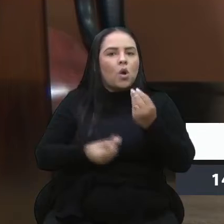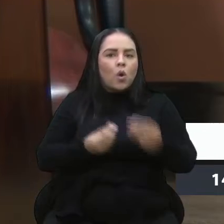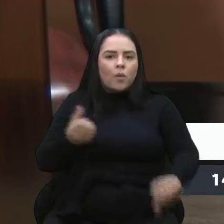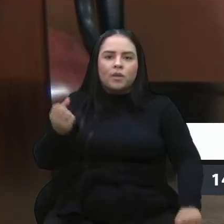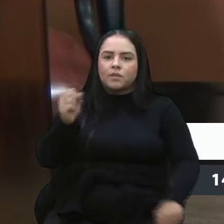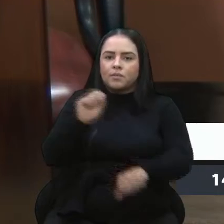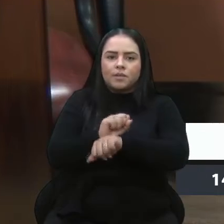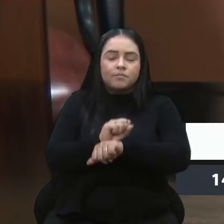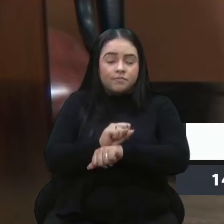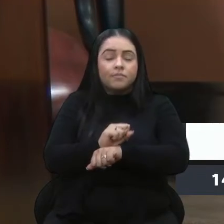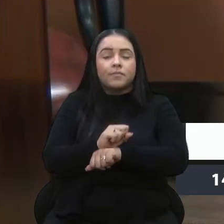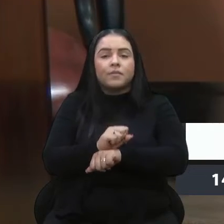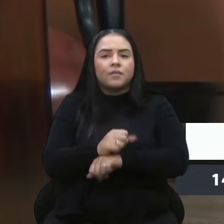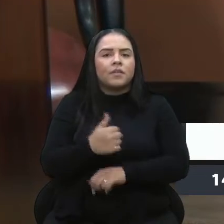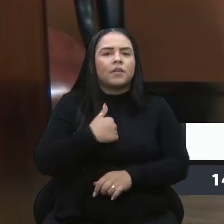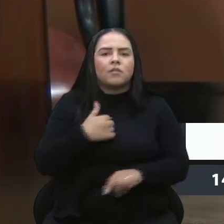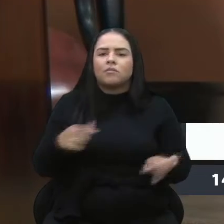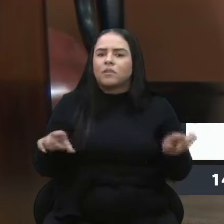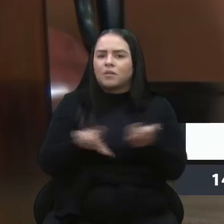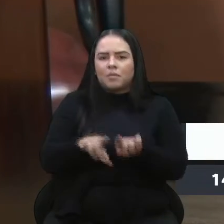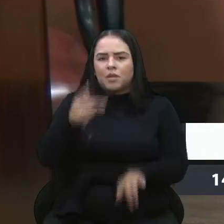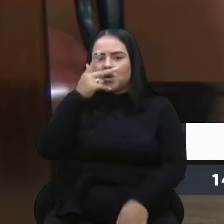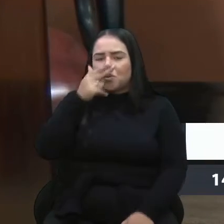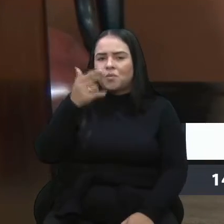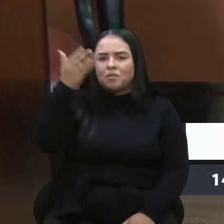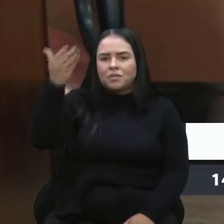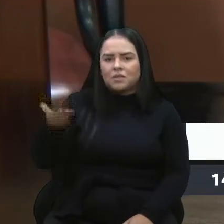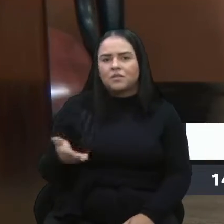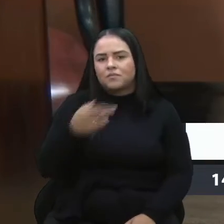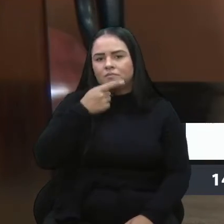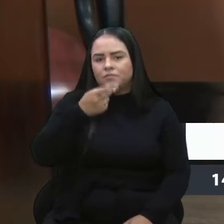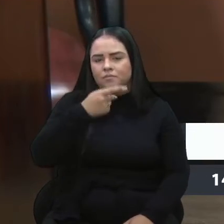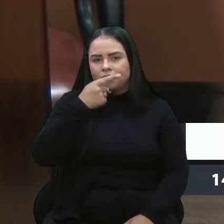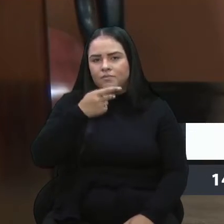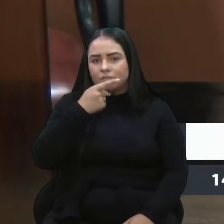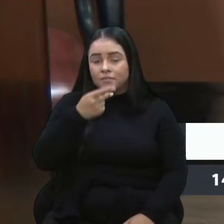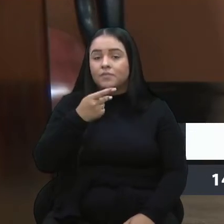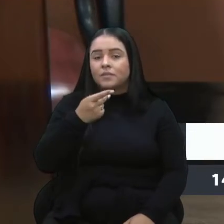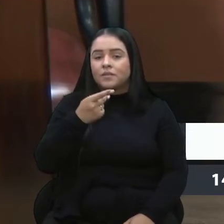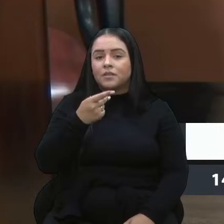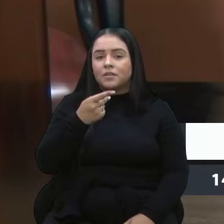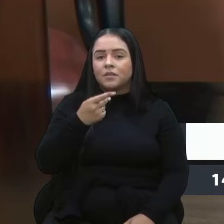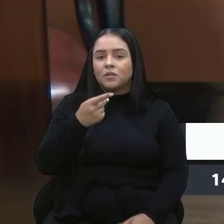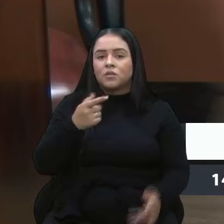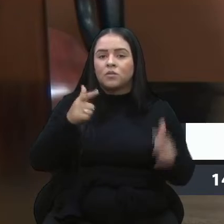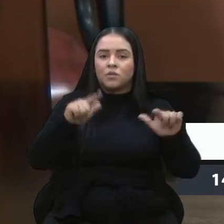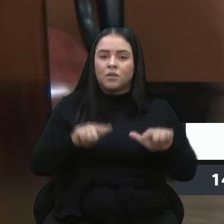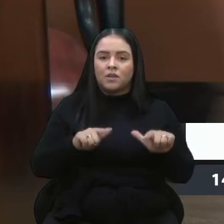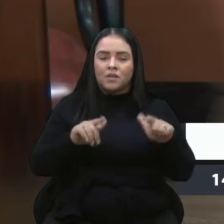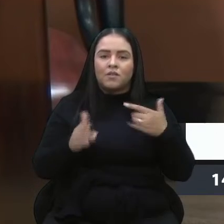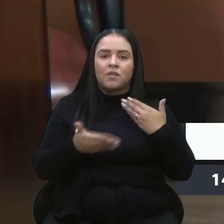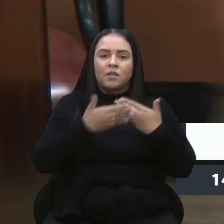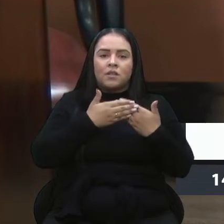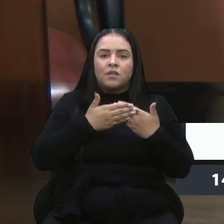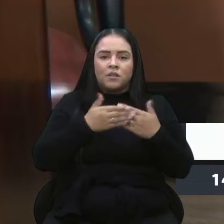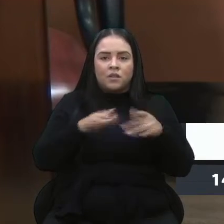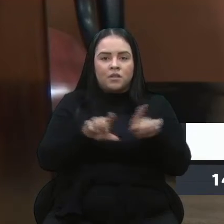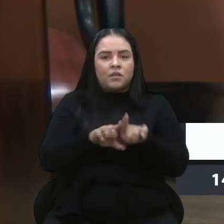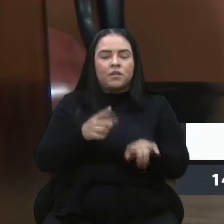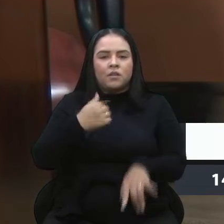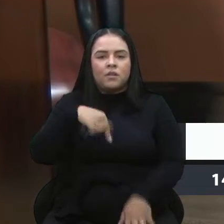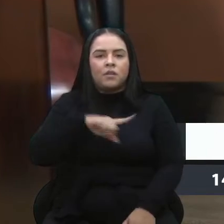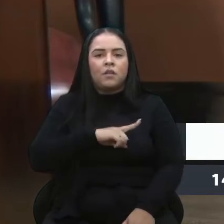E me coloco na mesma linha que o senhor se colocou, de que em ambiente fechado também nós temos que,